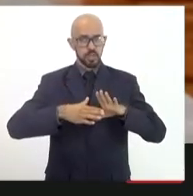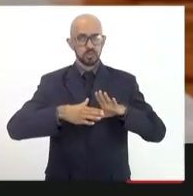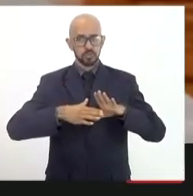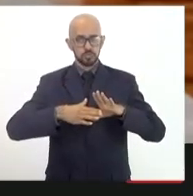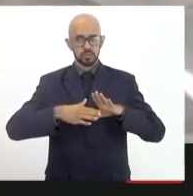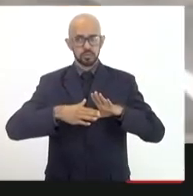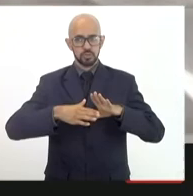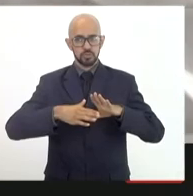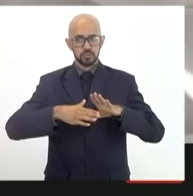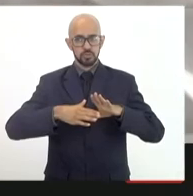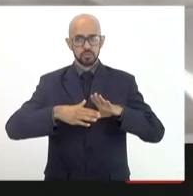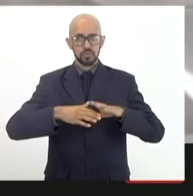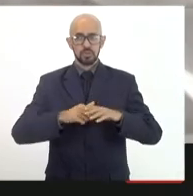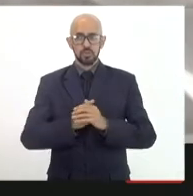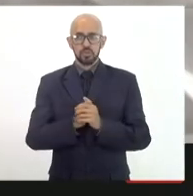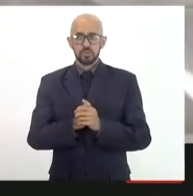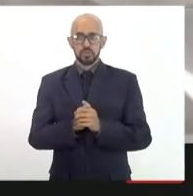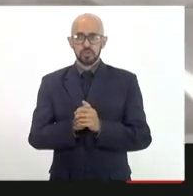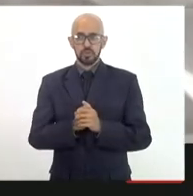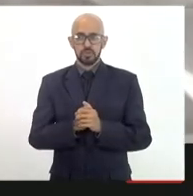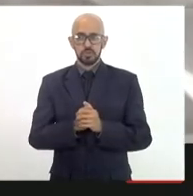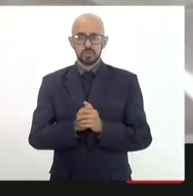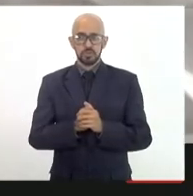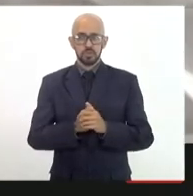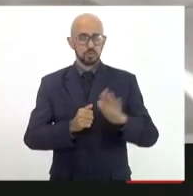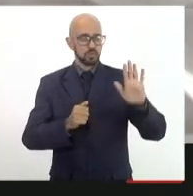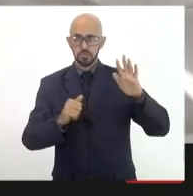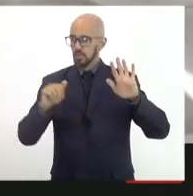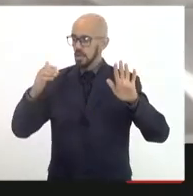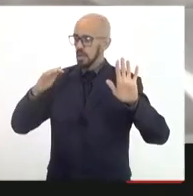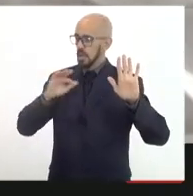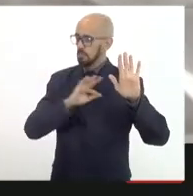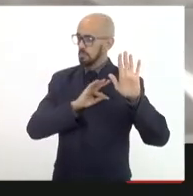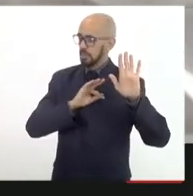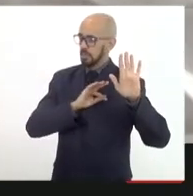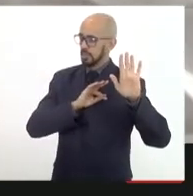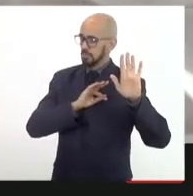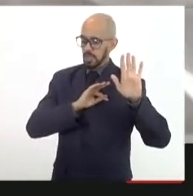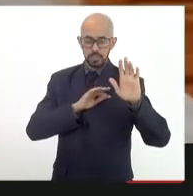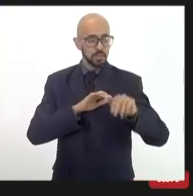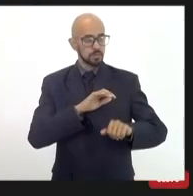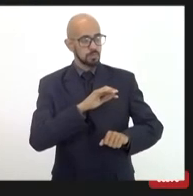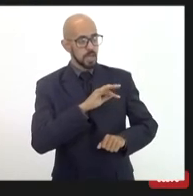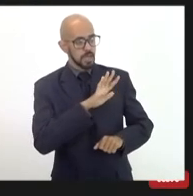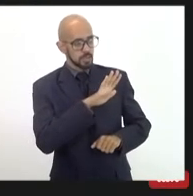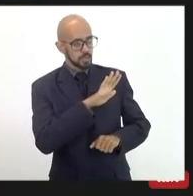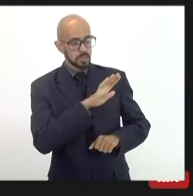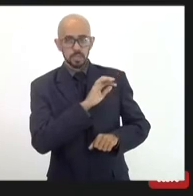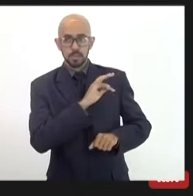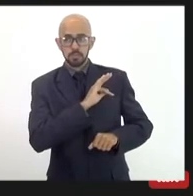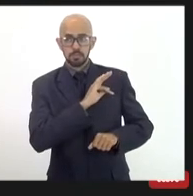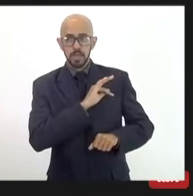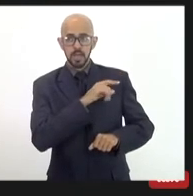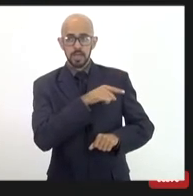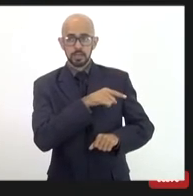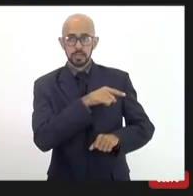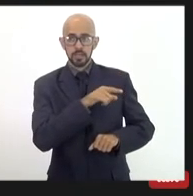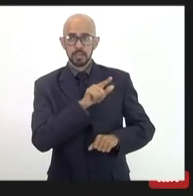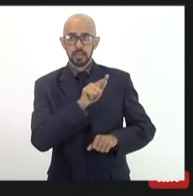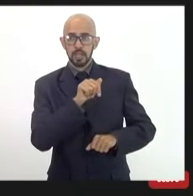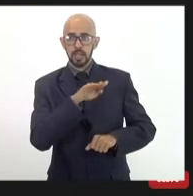o segundo momento. Presidente, Marta, quando possível... Marta, Gadelha, Luiz,